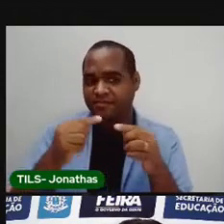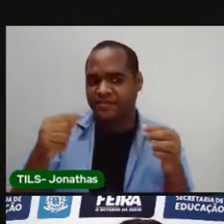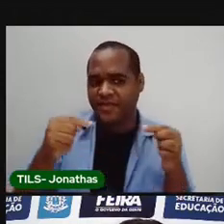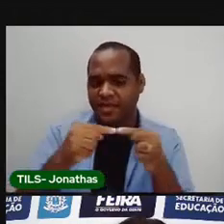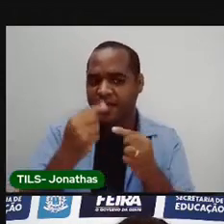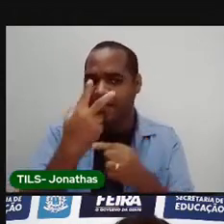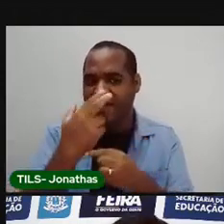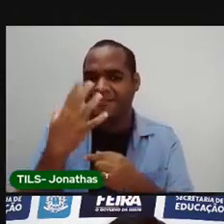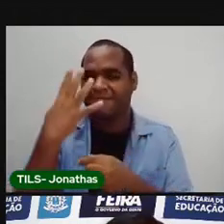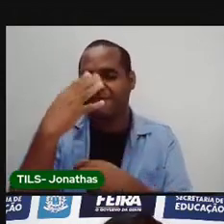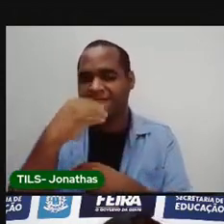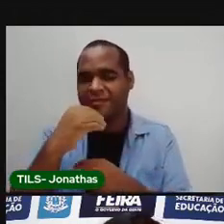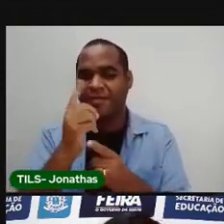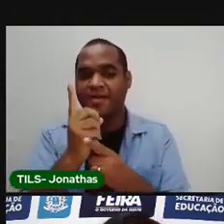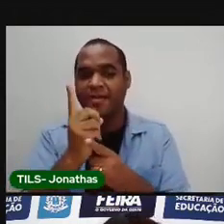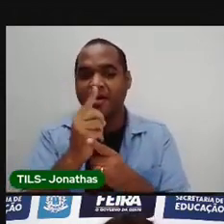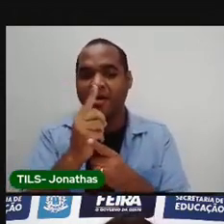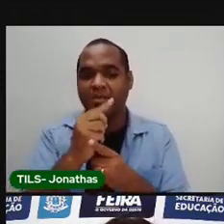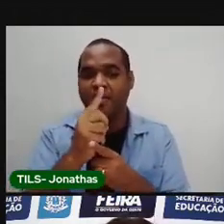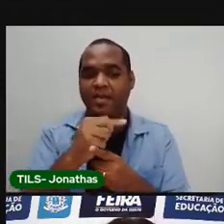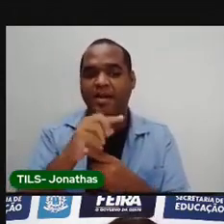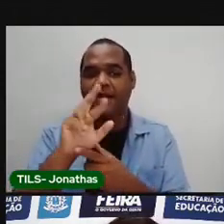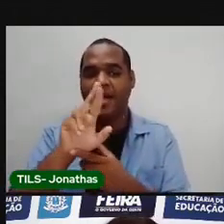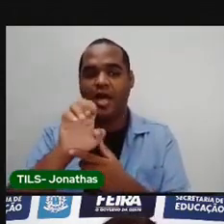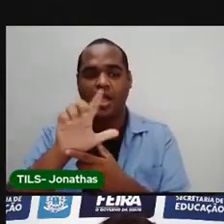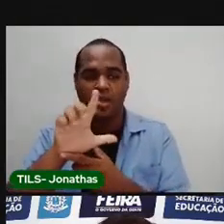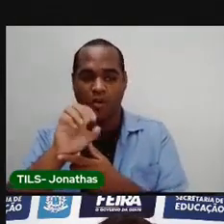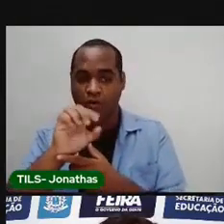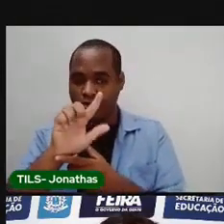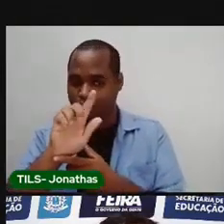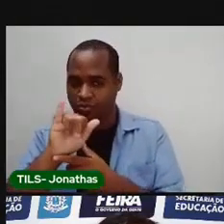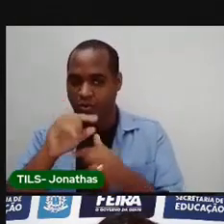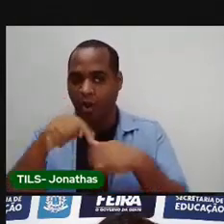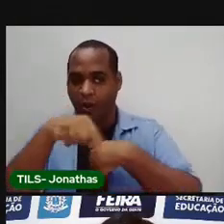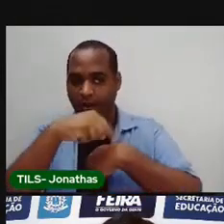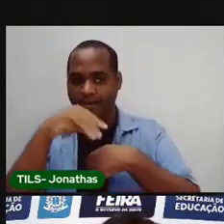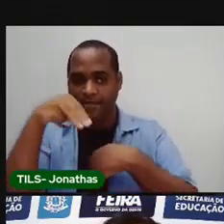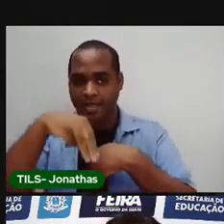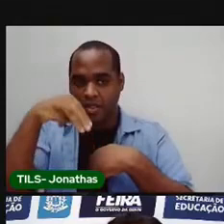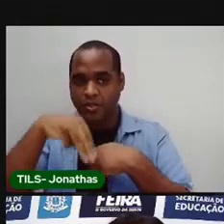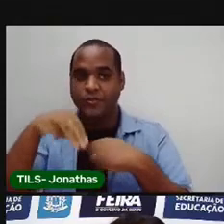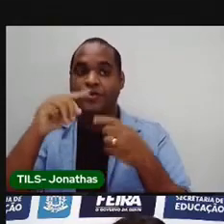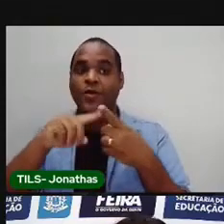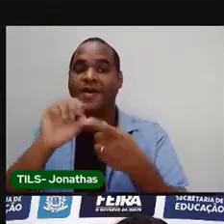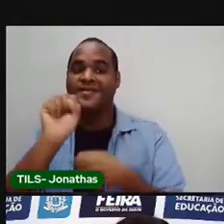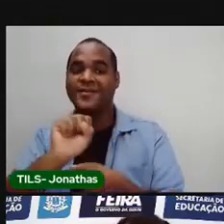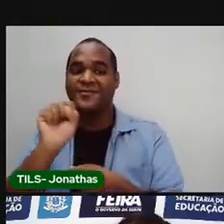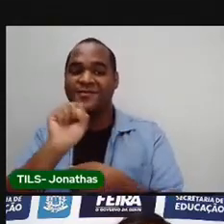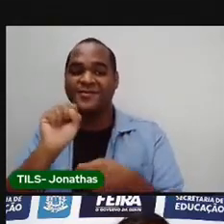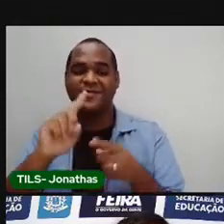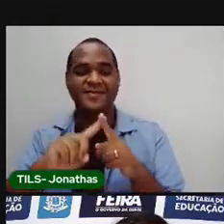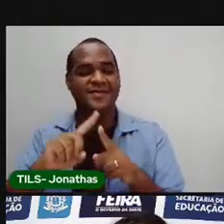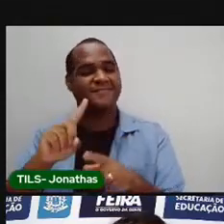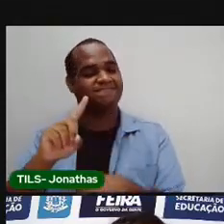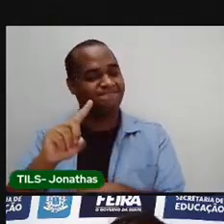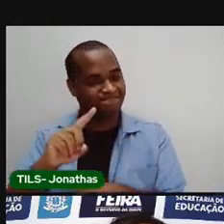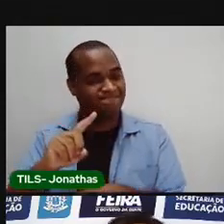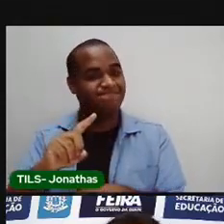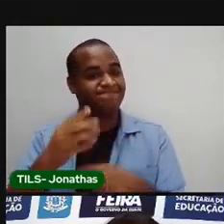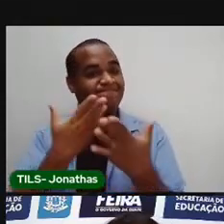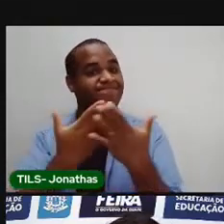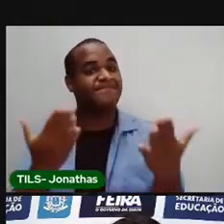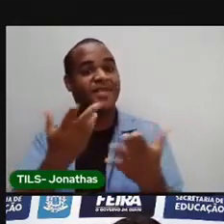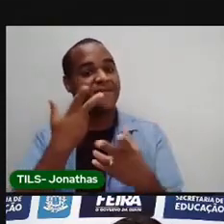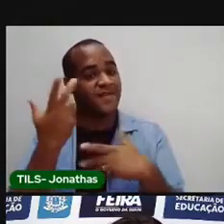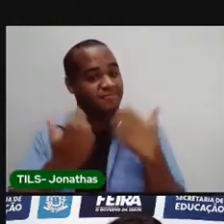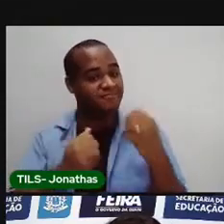aparelho lindo chamado relógio marca as horas, os minutos, os segundos. E ele diz para a gente